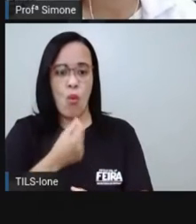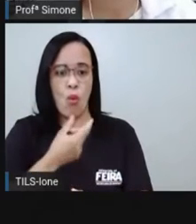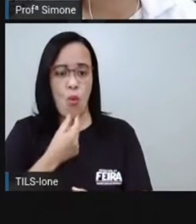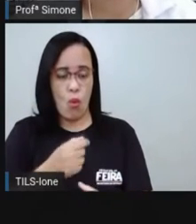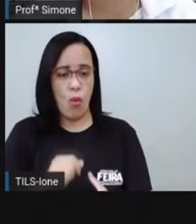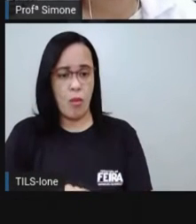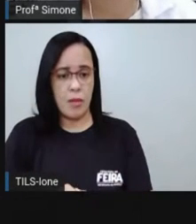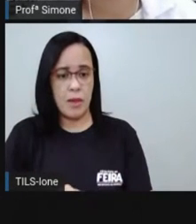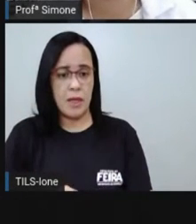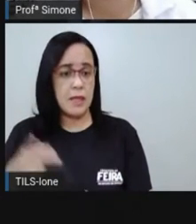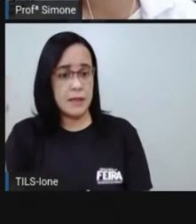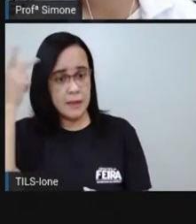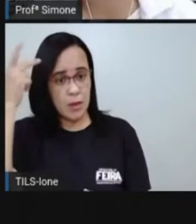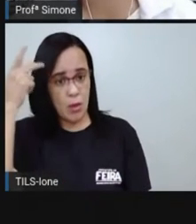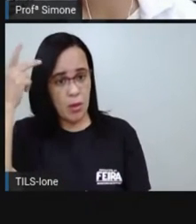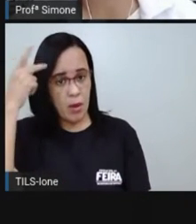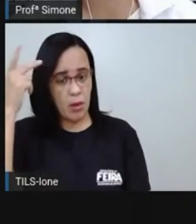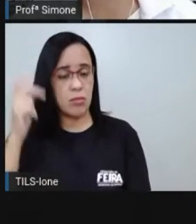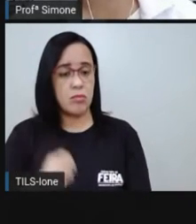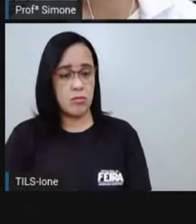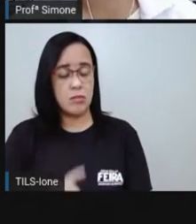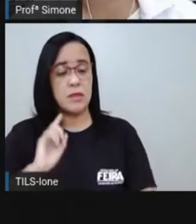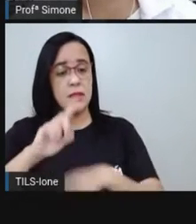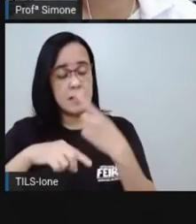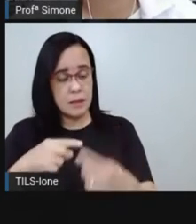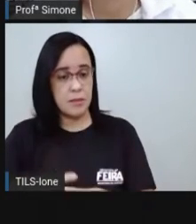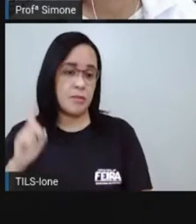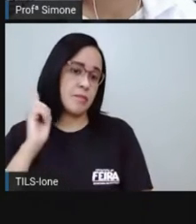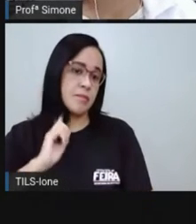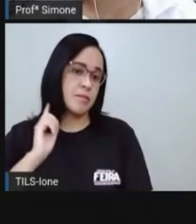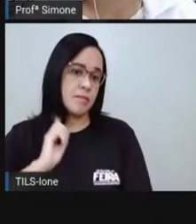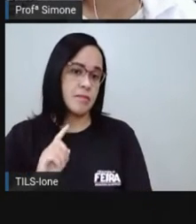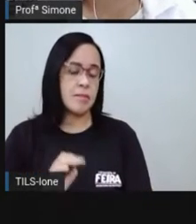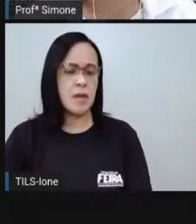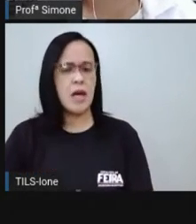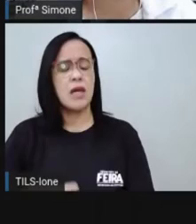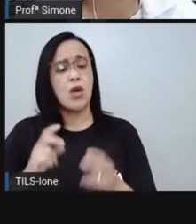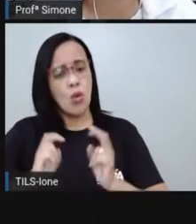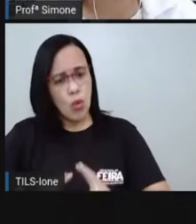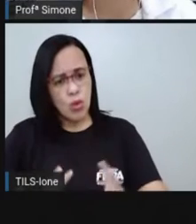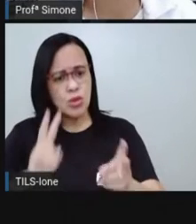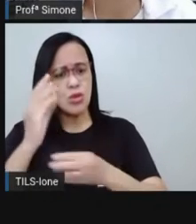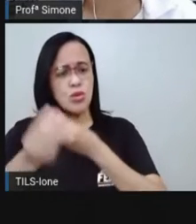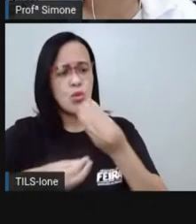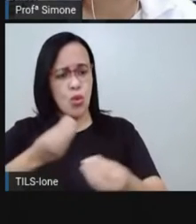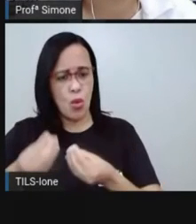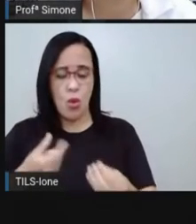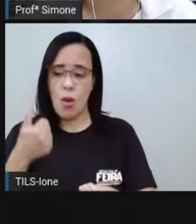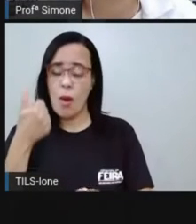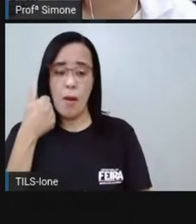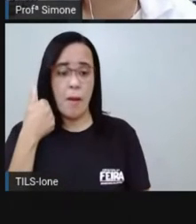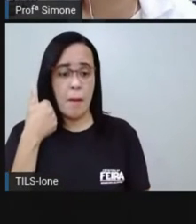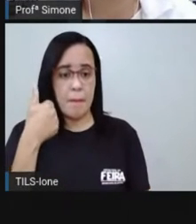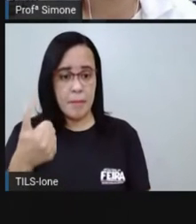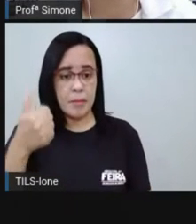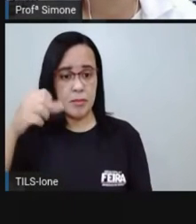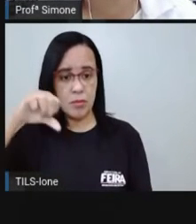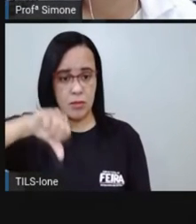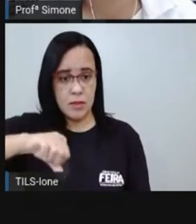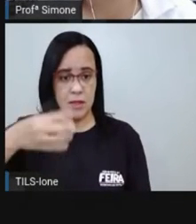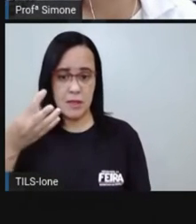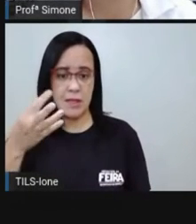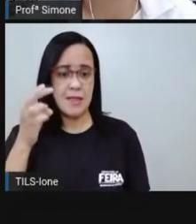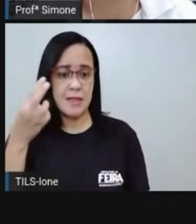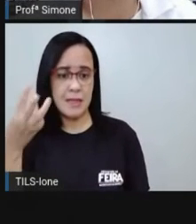permaneceu assim até 1930, quando aparece uma figura emblemática na história brasileira,